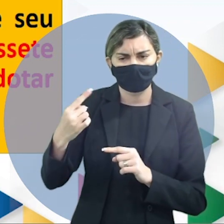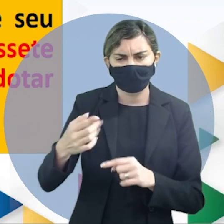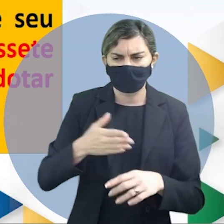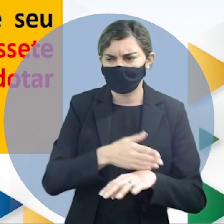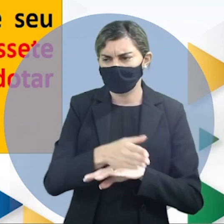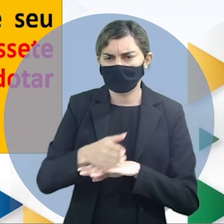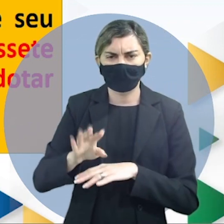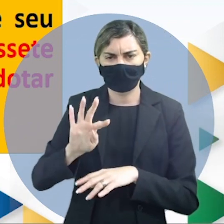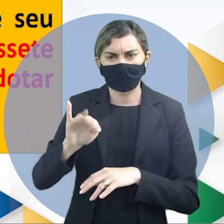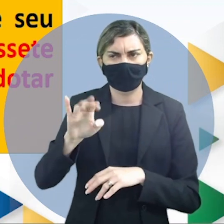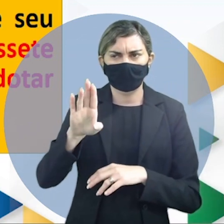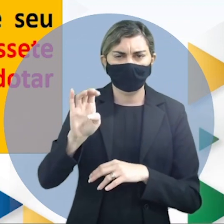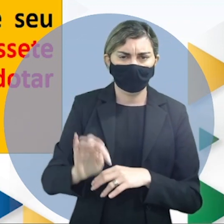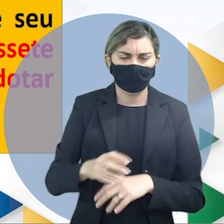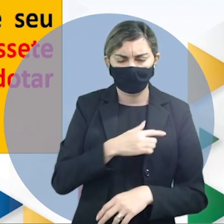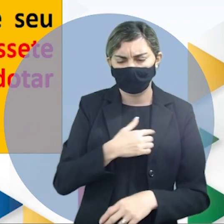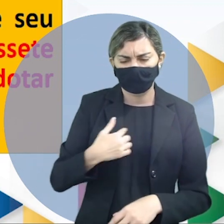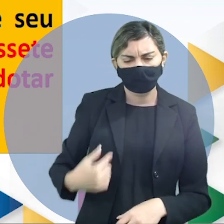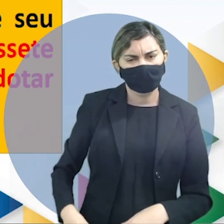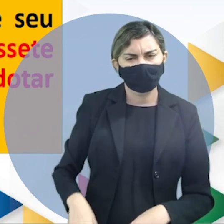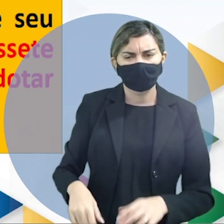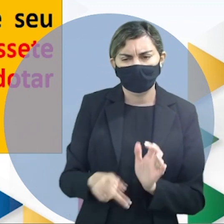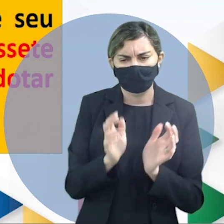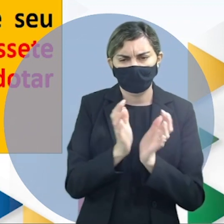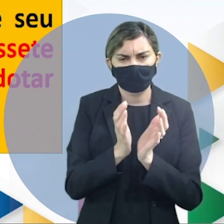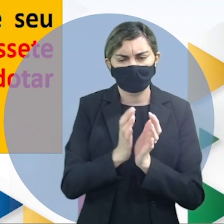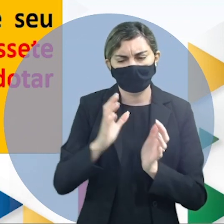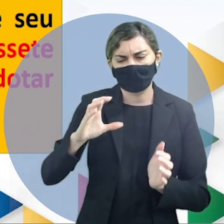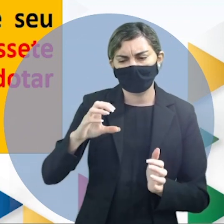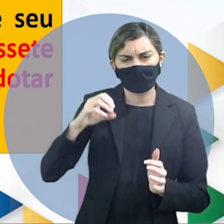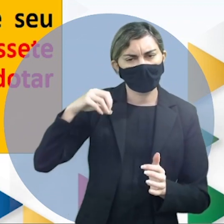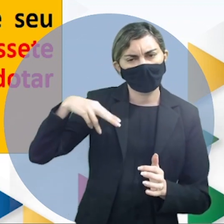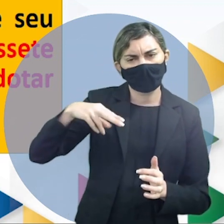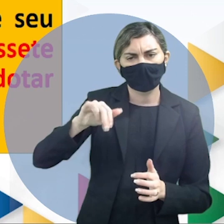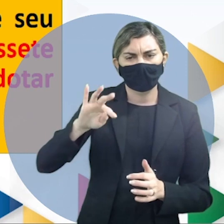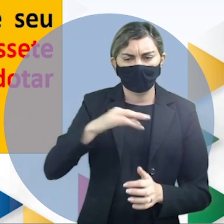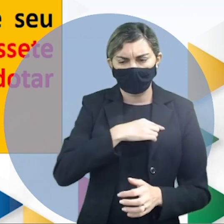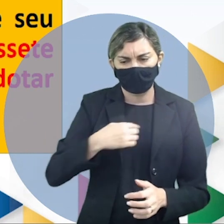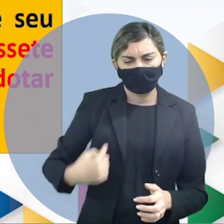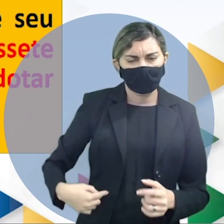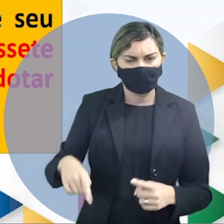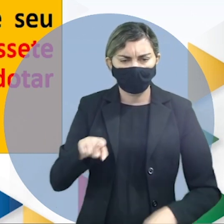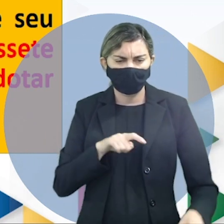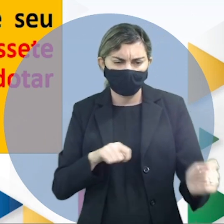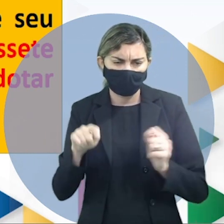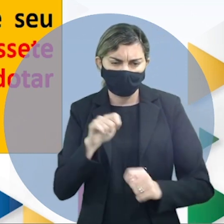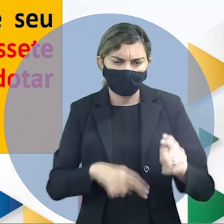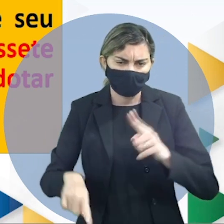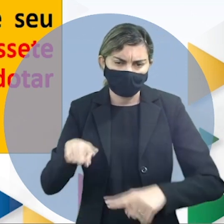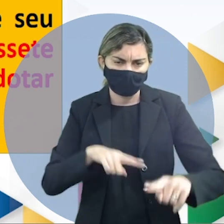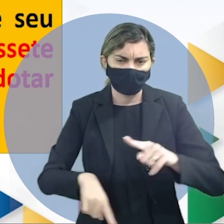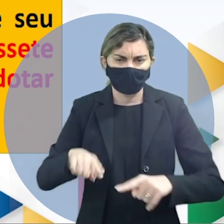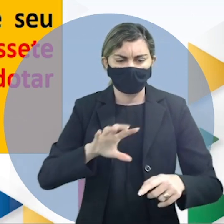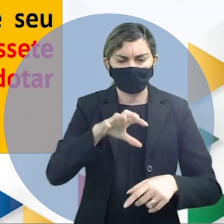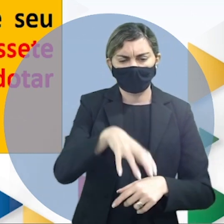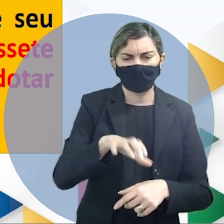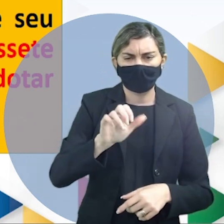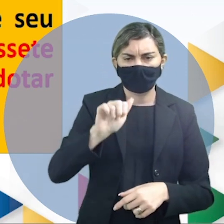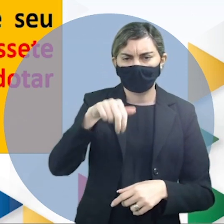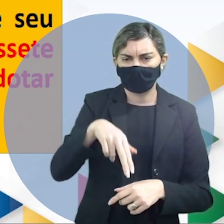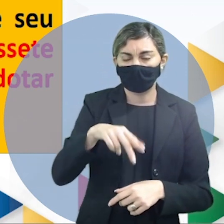invasão do Tibete pela China o partido comunista chinês passou a controlar a província de Khan